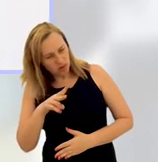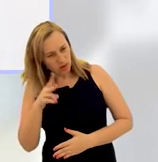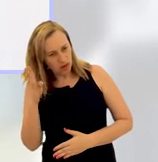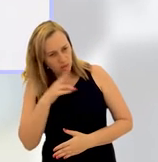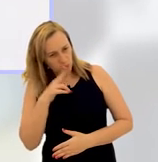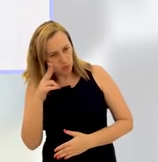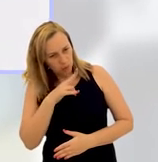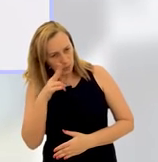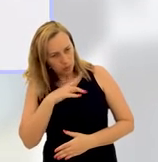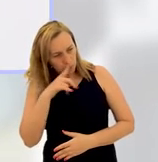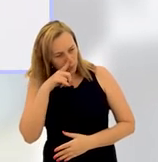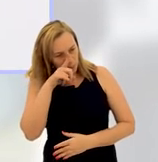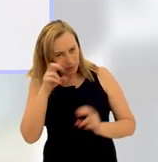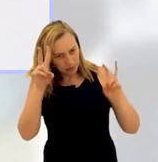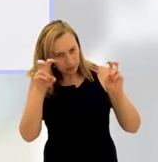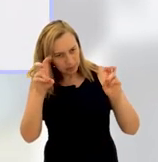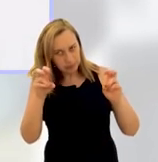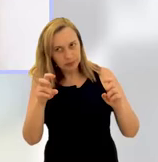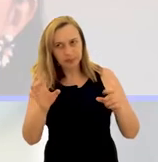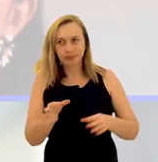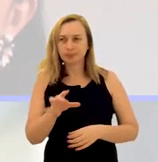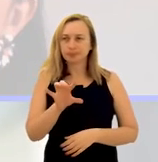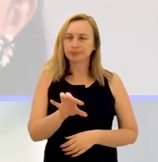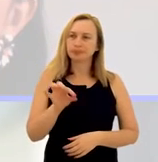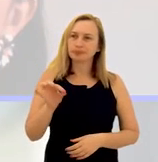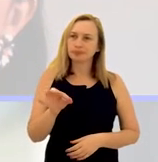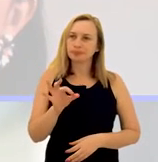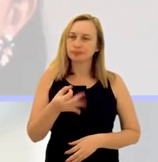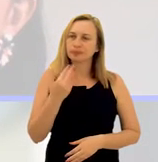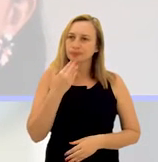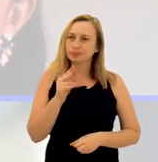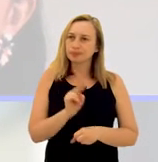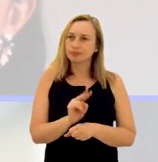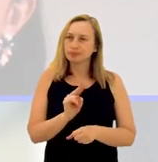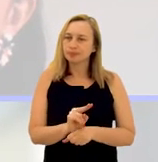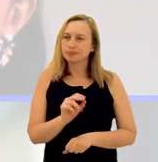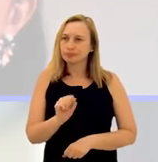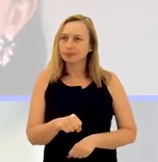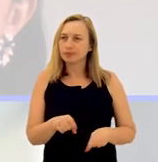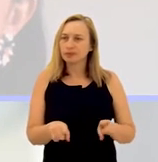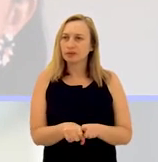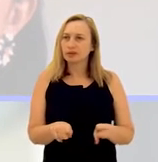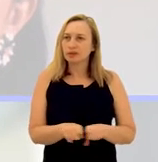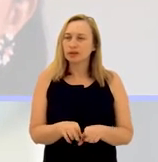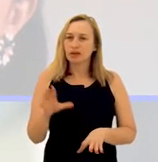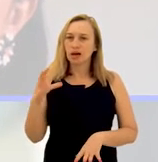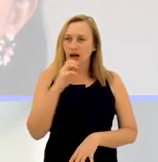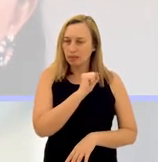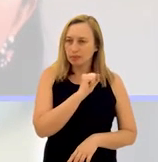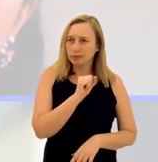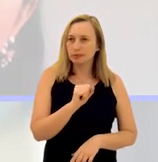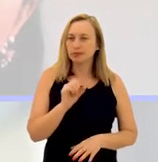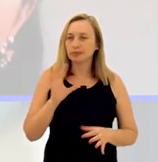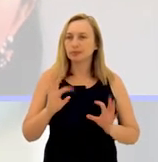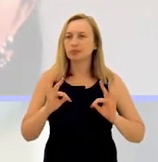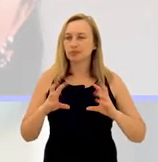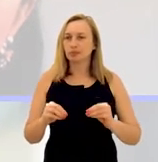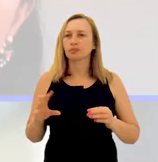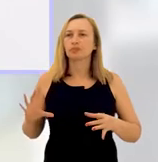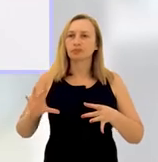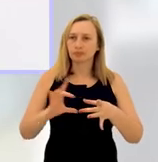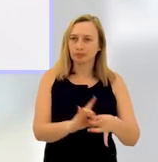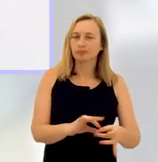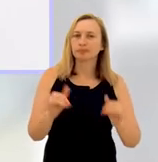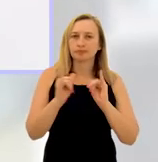a urgência, questão da situação, vai poder definir uma medida protetiva também em segundos e minutos. Porque está tudo